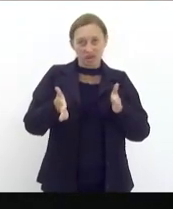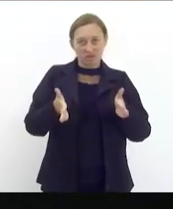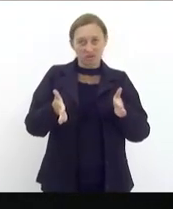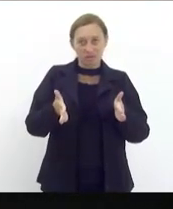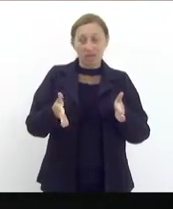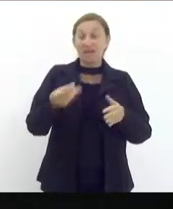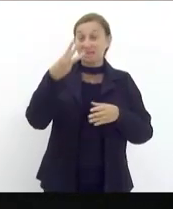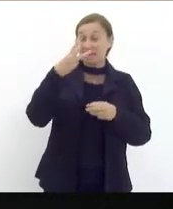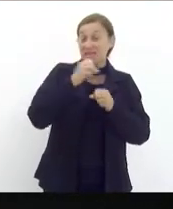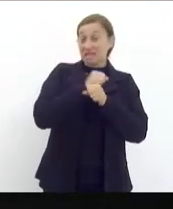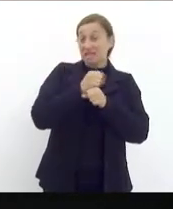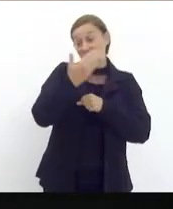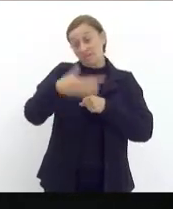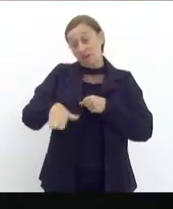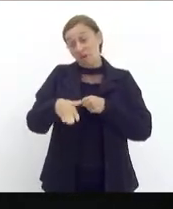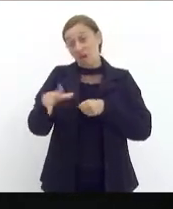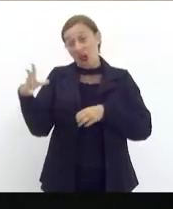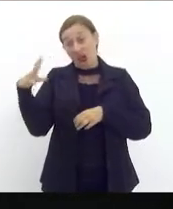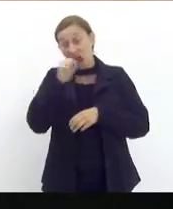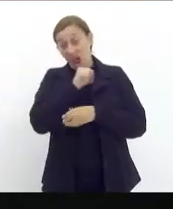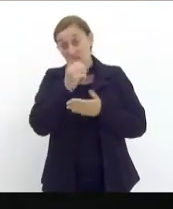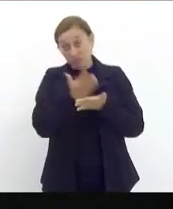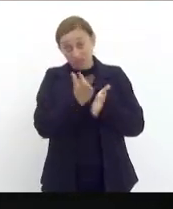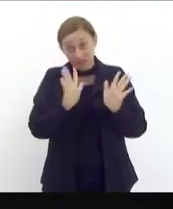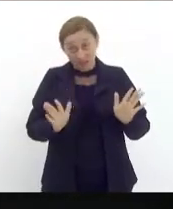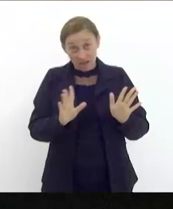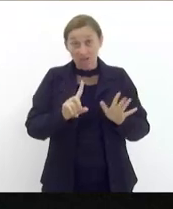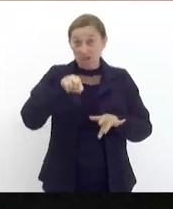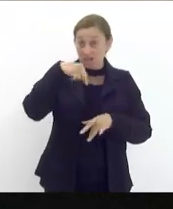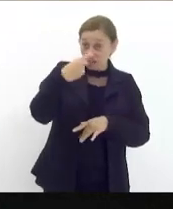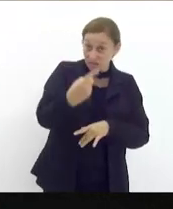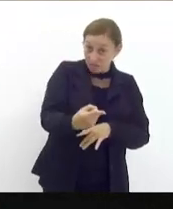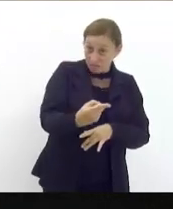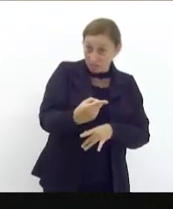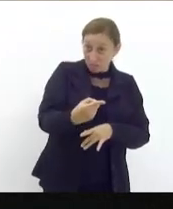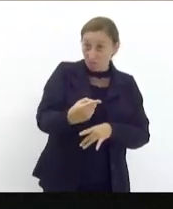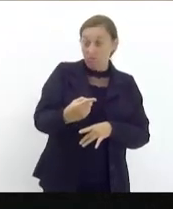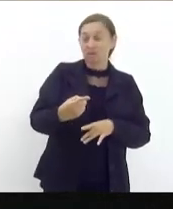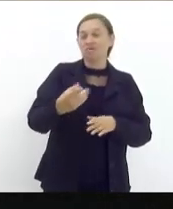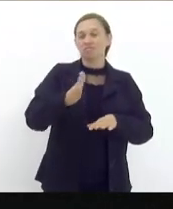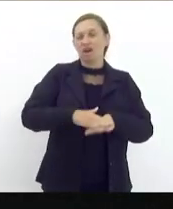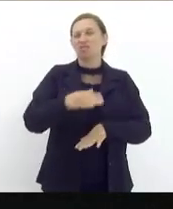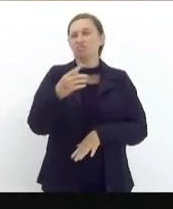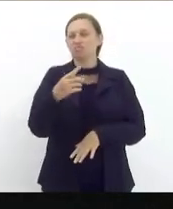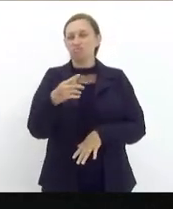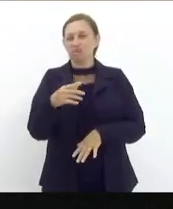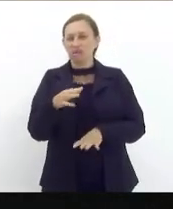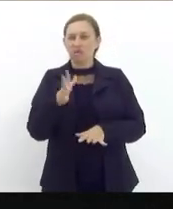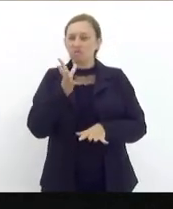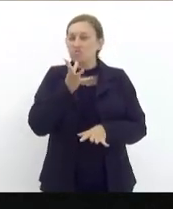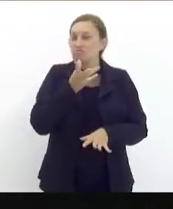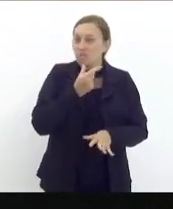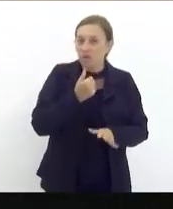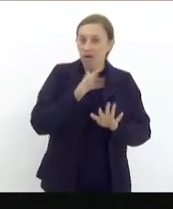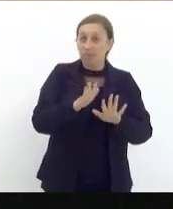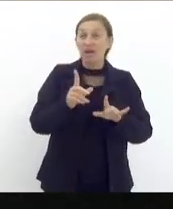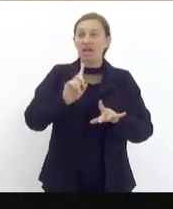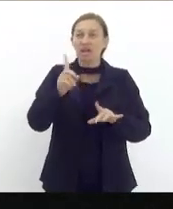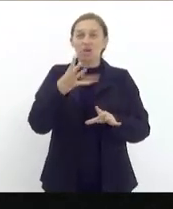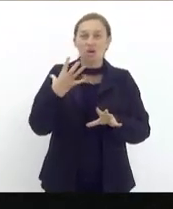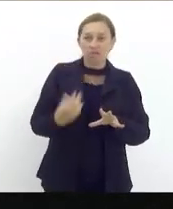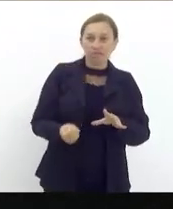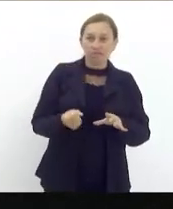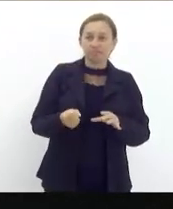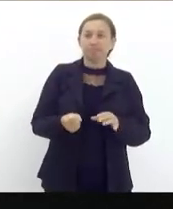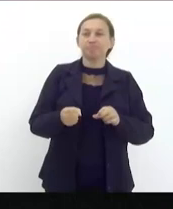meio passa rápido e vocês serão defenestrados novamente por mais um longo tempo mas eu não posso admitir que nesse